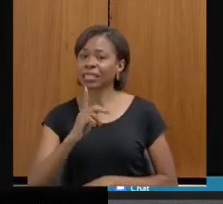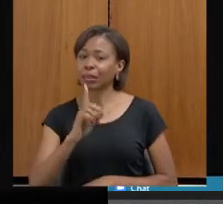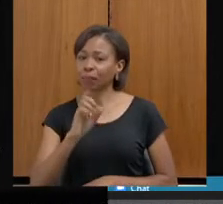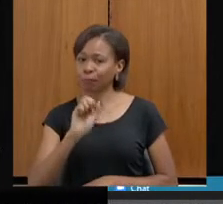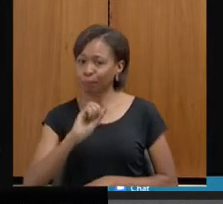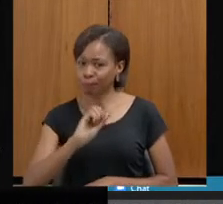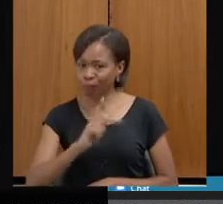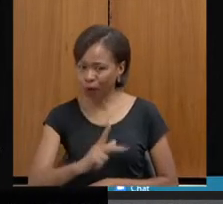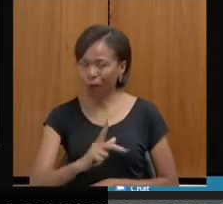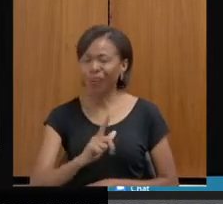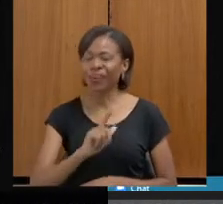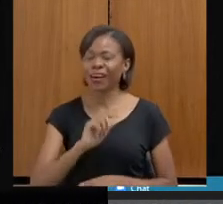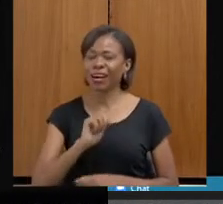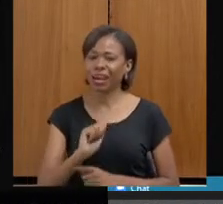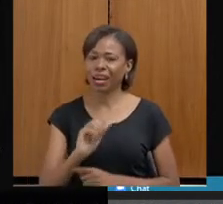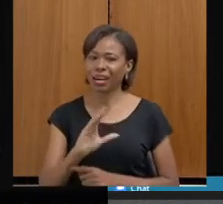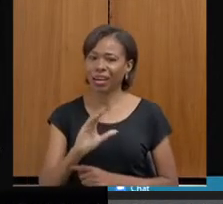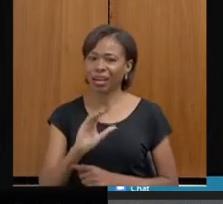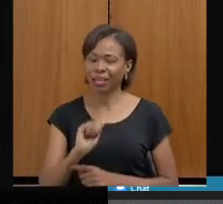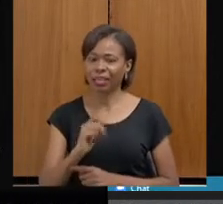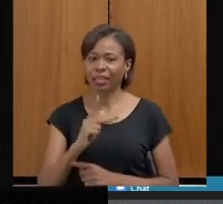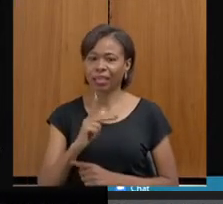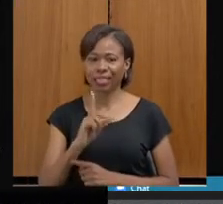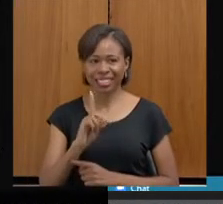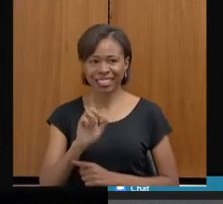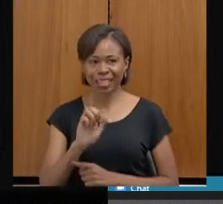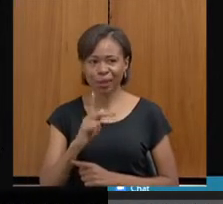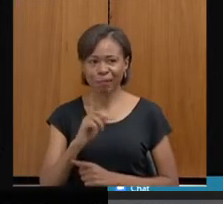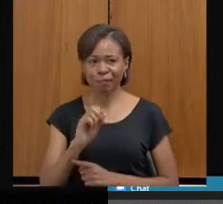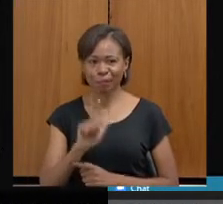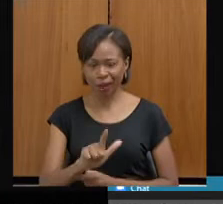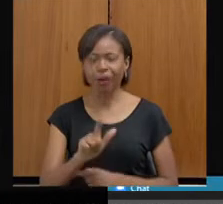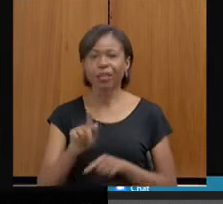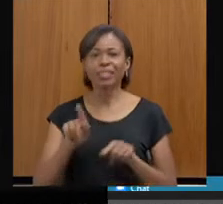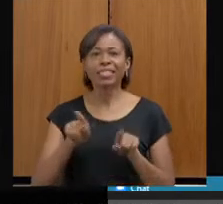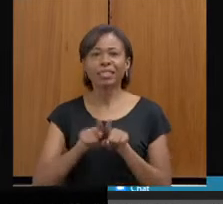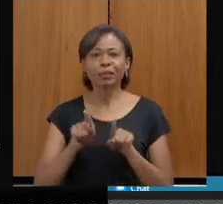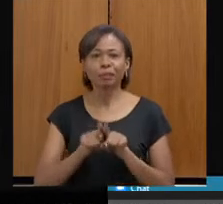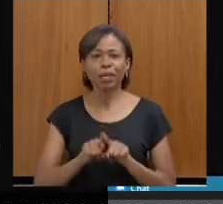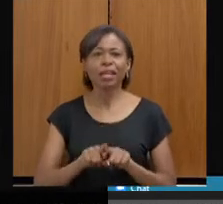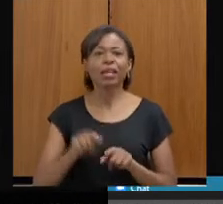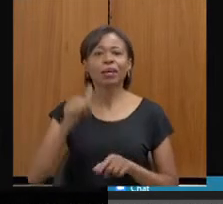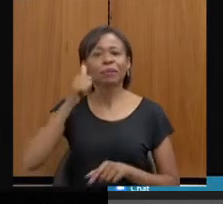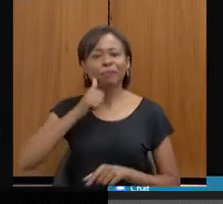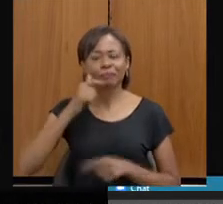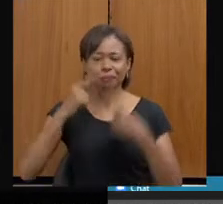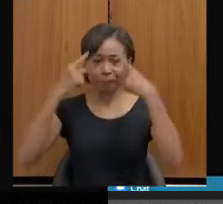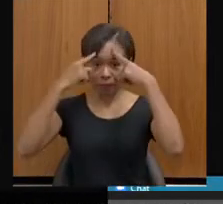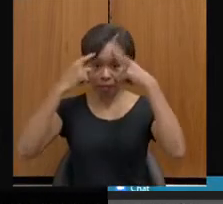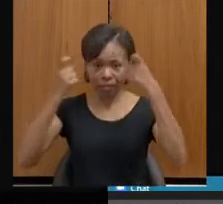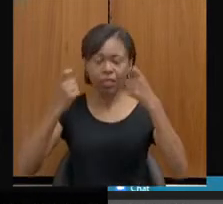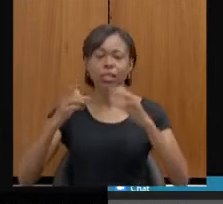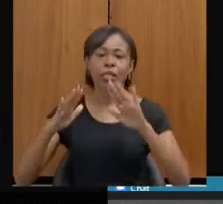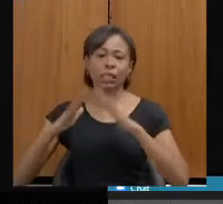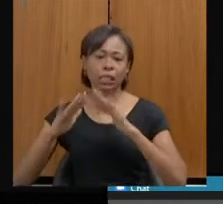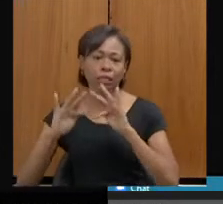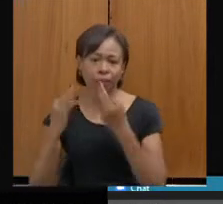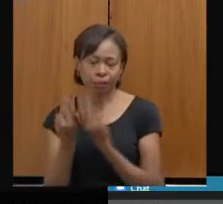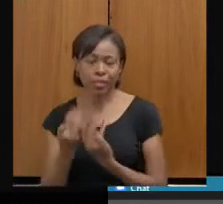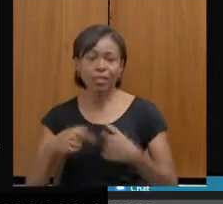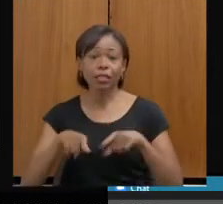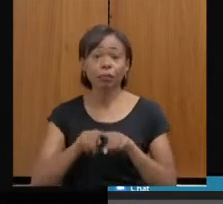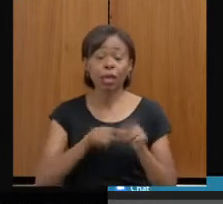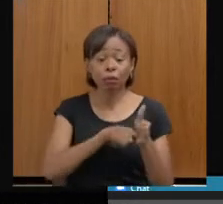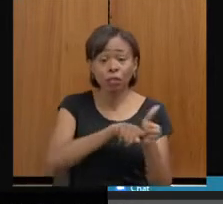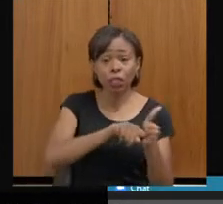esses, Protocolo de Enfrentamento ao Crime de Feminicídio, o Atendimento da Mulher em Situação de Violência Doméstica e Familiar e a Investigação do Crime